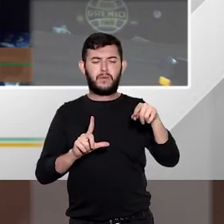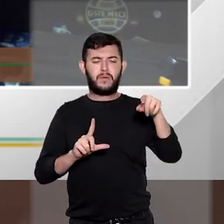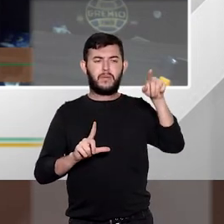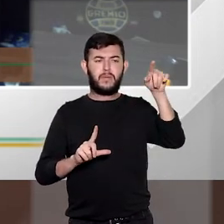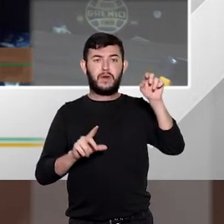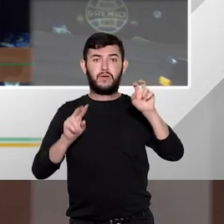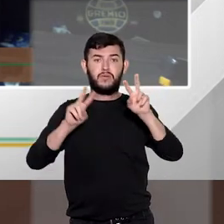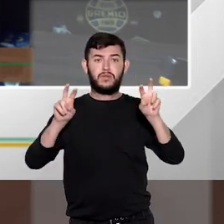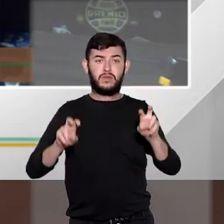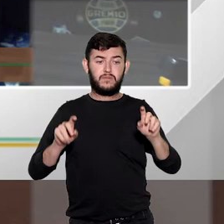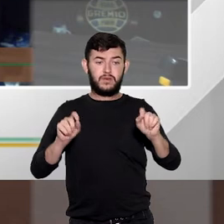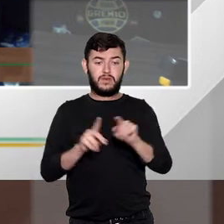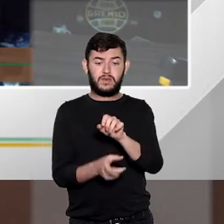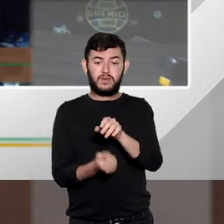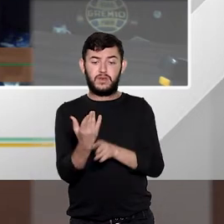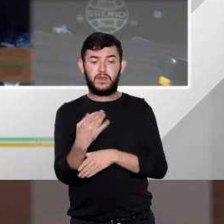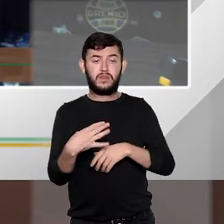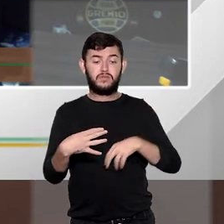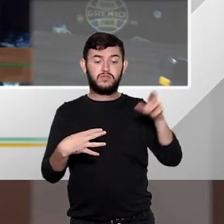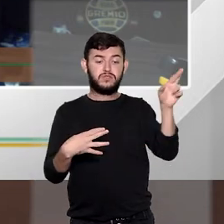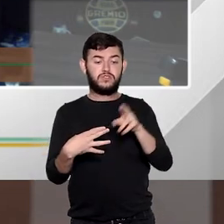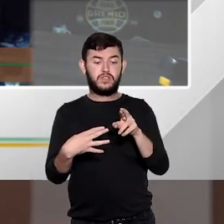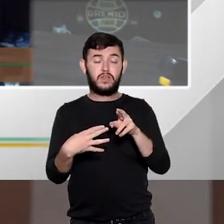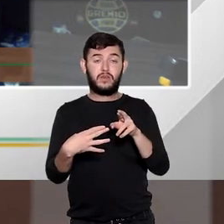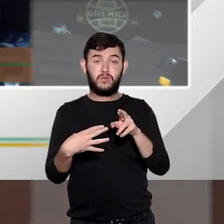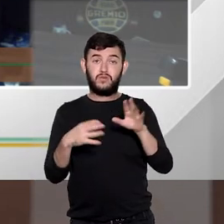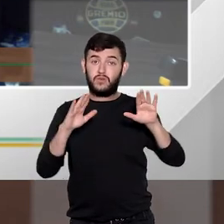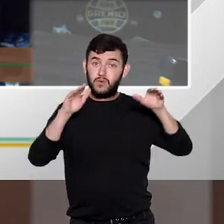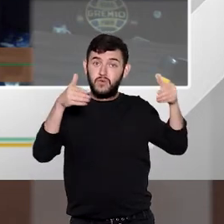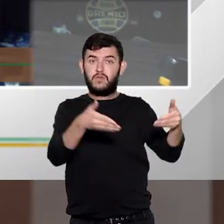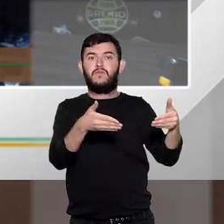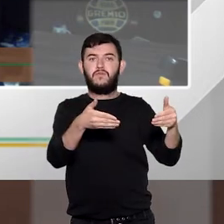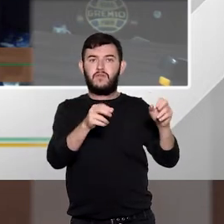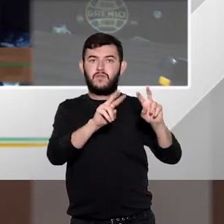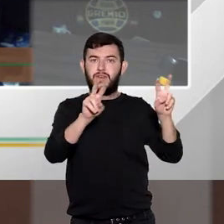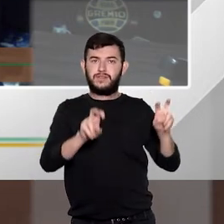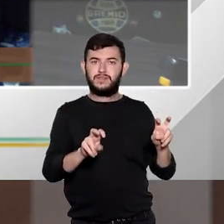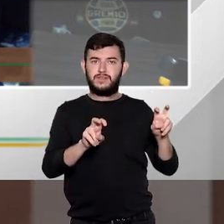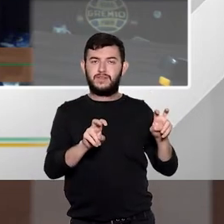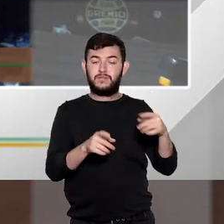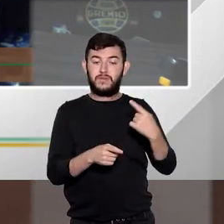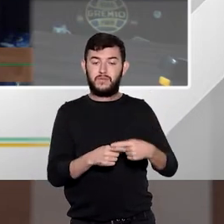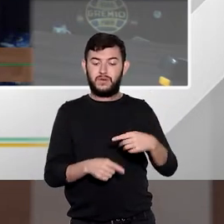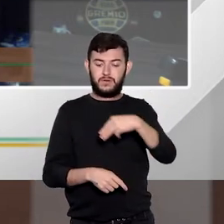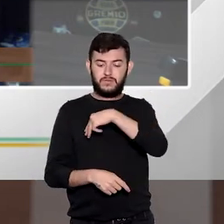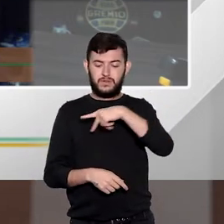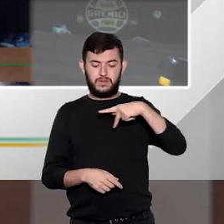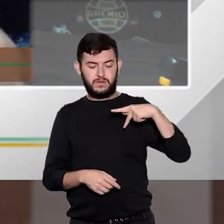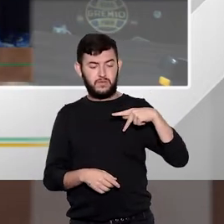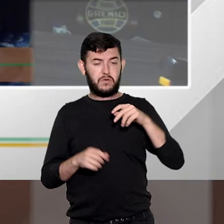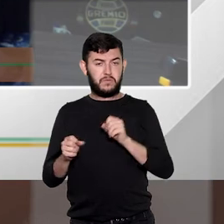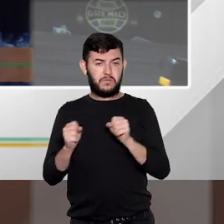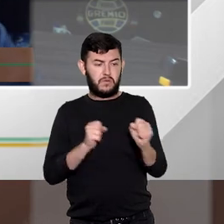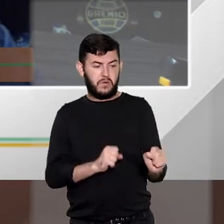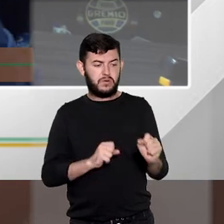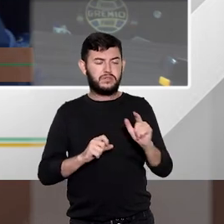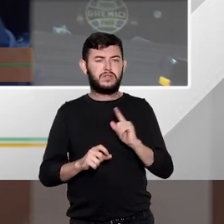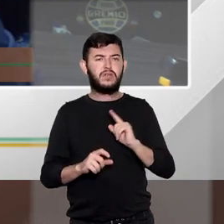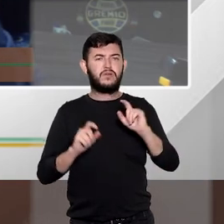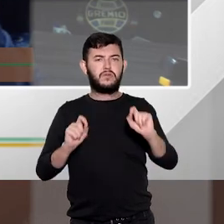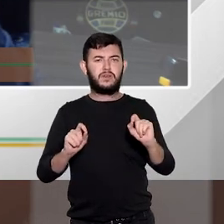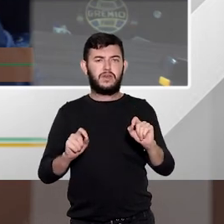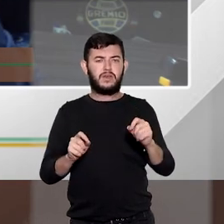esse tópico específico. Por quê? Pode acontecer de um Ministério Público ficar resignado em relação a uma